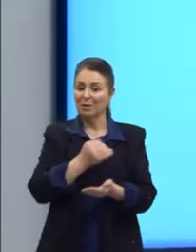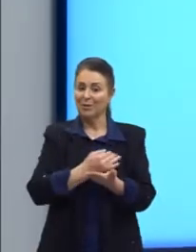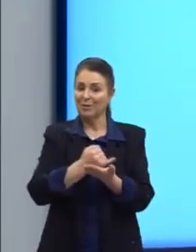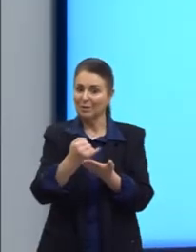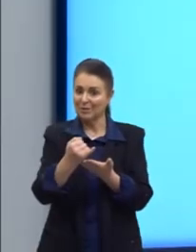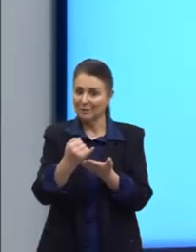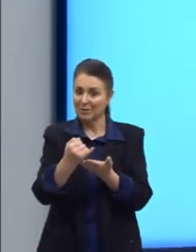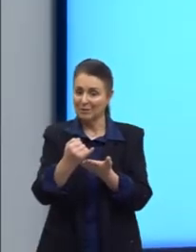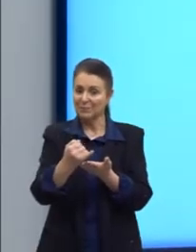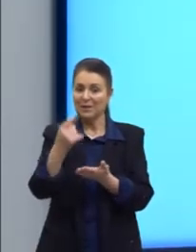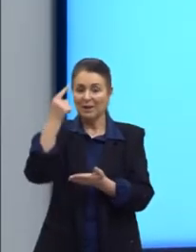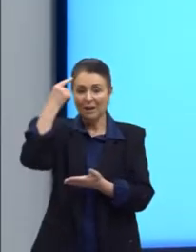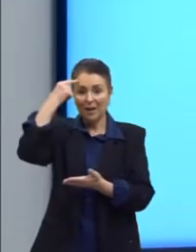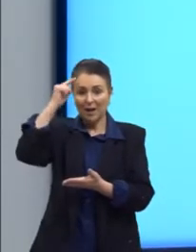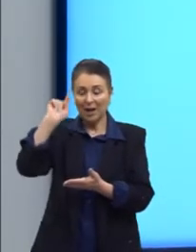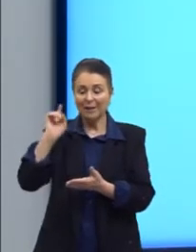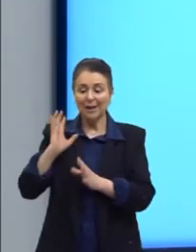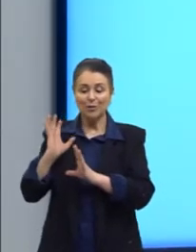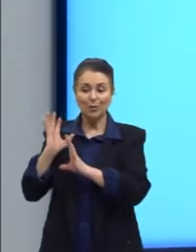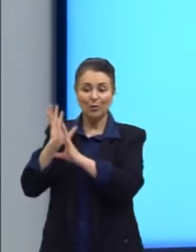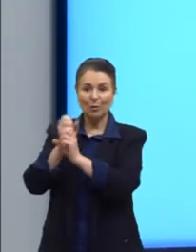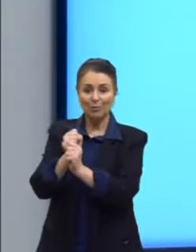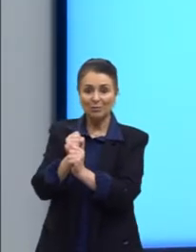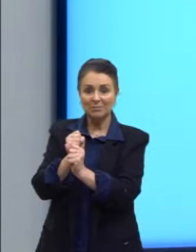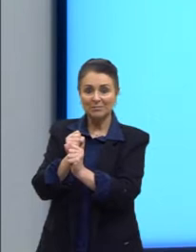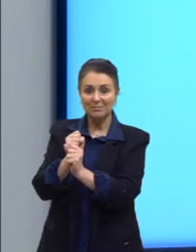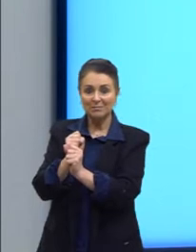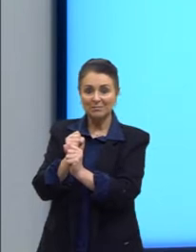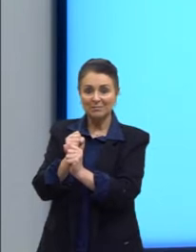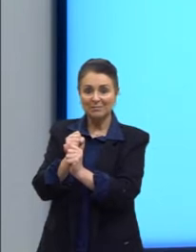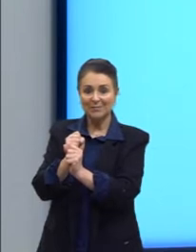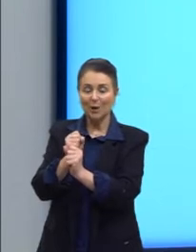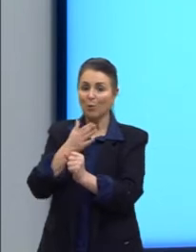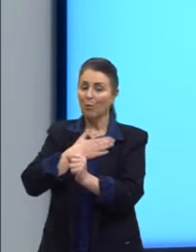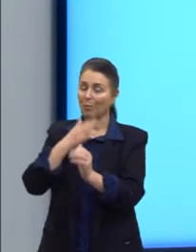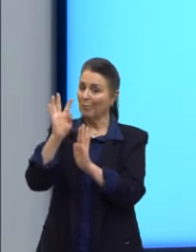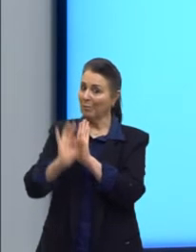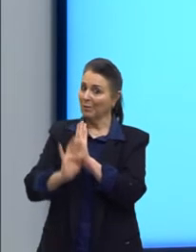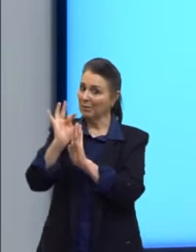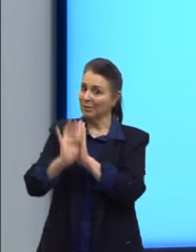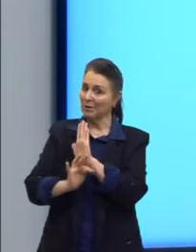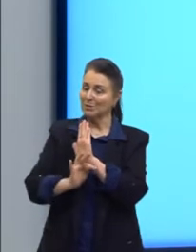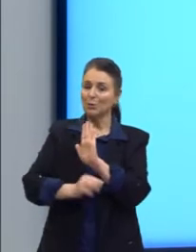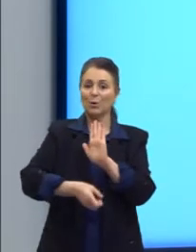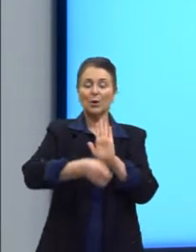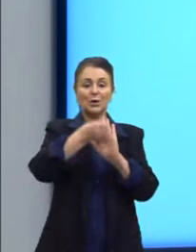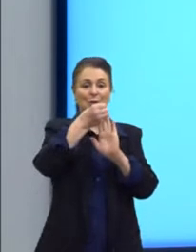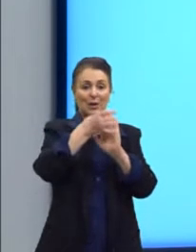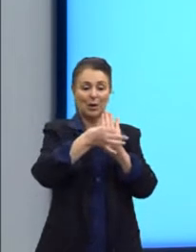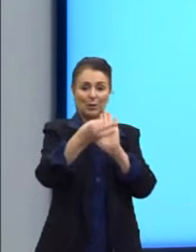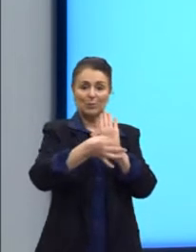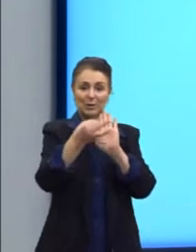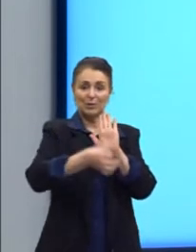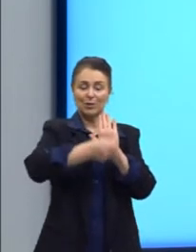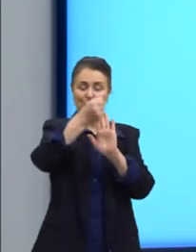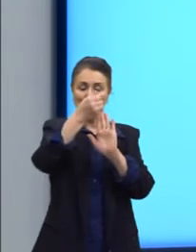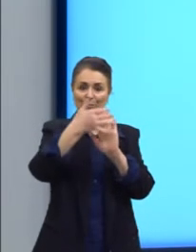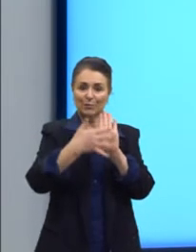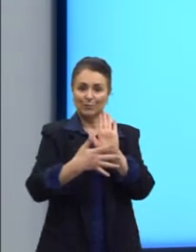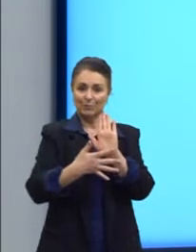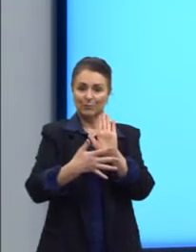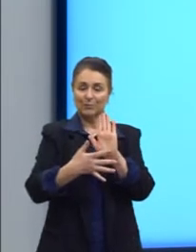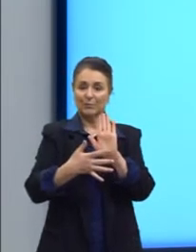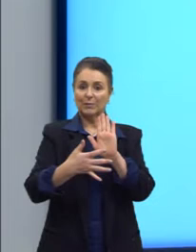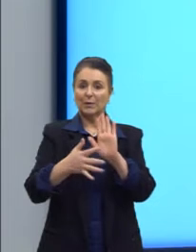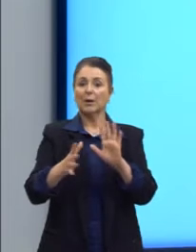Iniciando a ideia de concluir o meu texto dissertativo-argumentativo. E, portanto, conclui